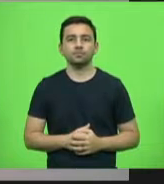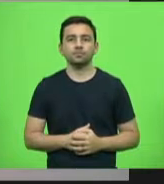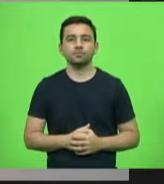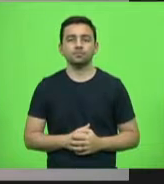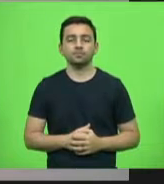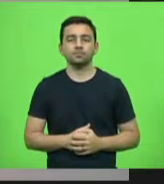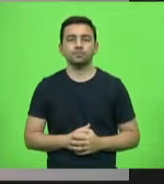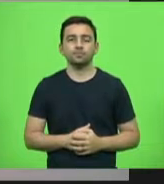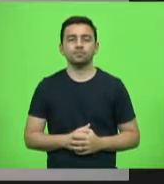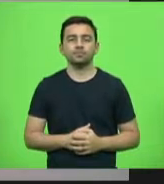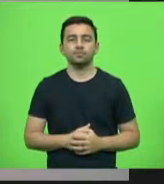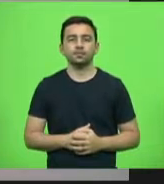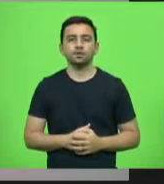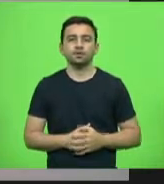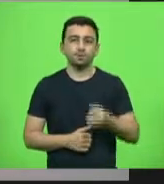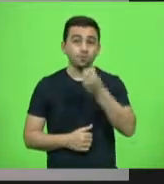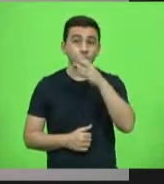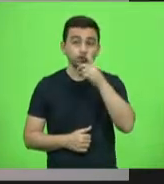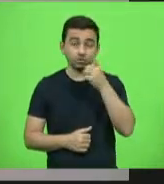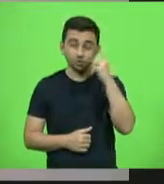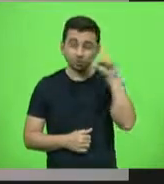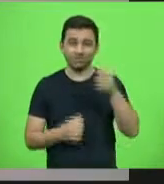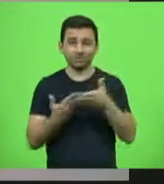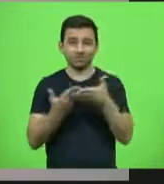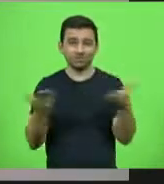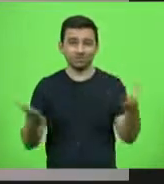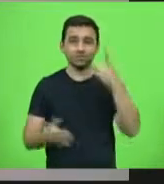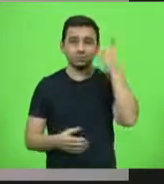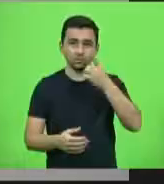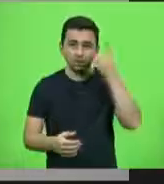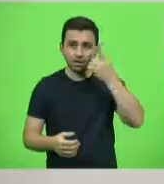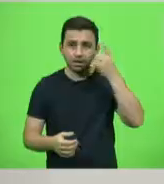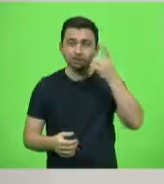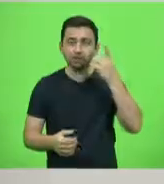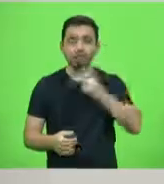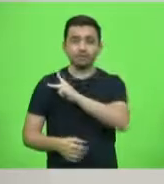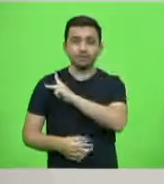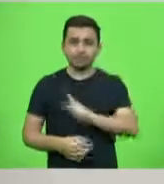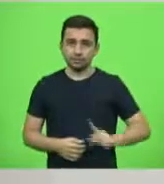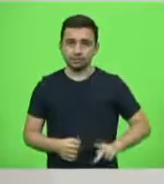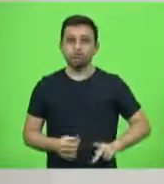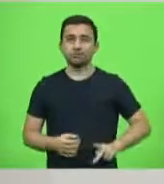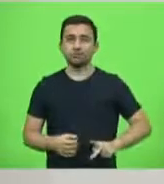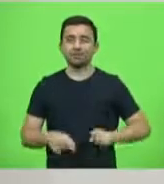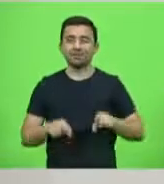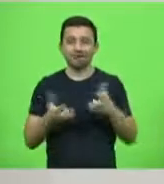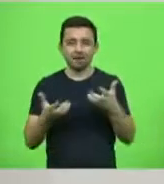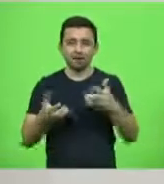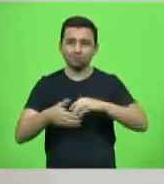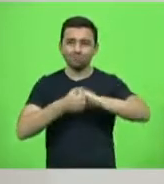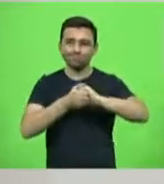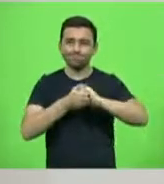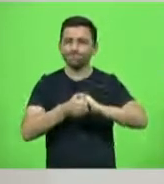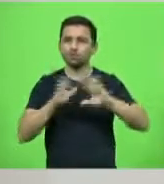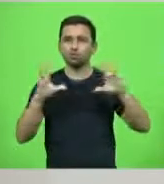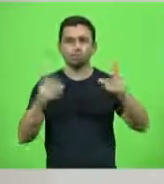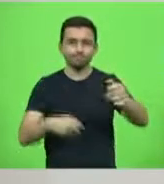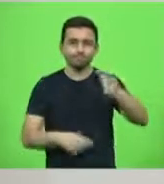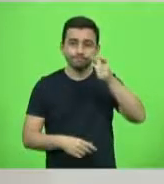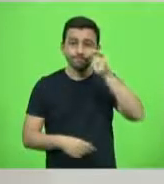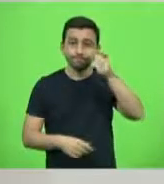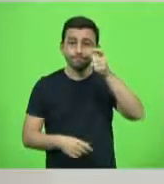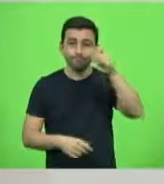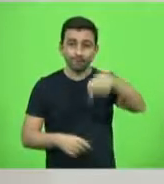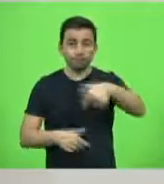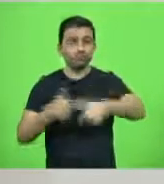Bom dia aos colegas deputados, presidente, quero cumprimentar a todos que acompanham nosso